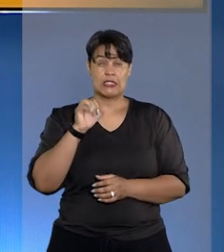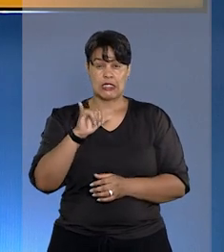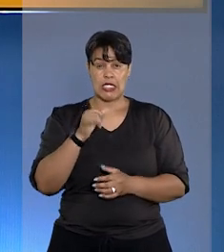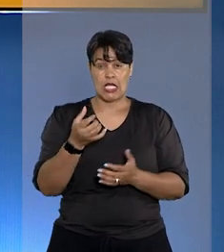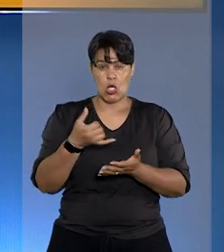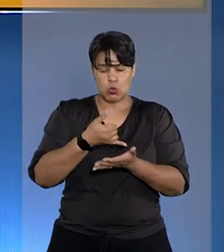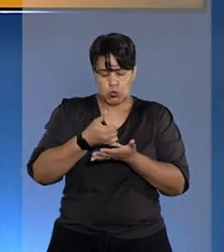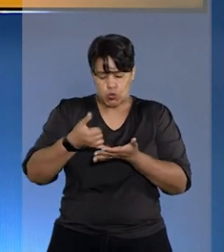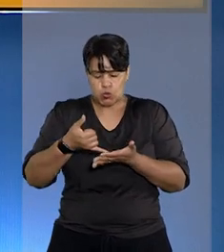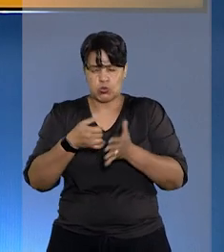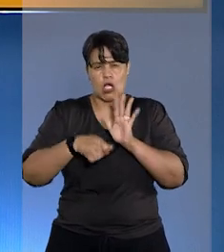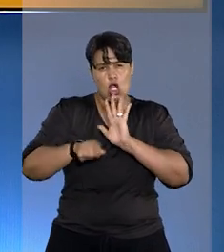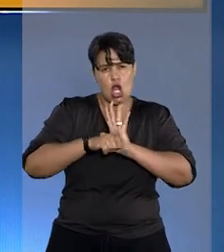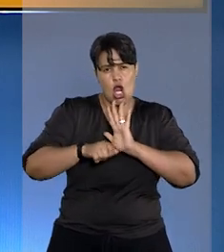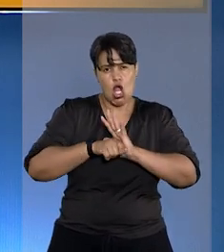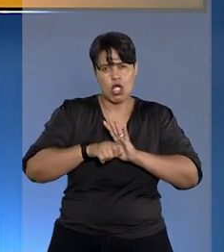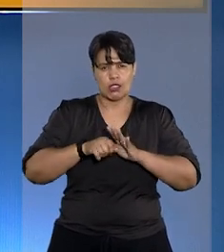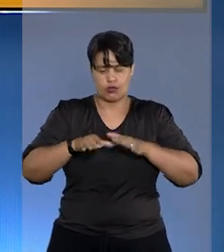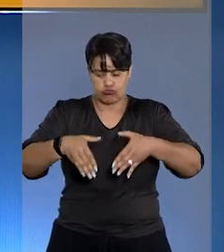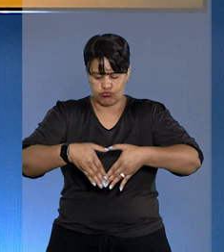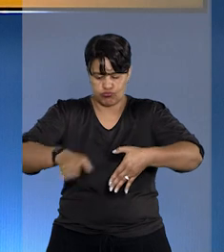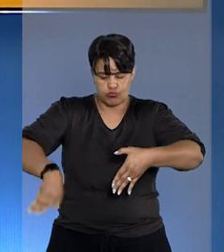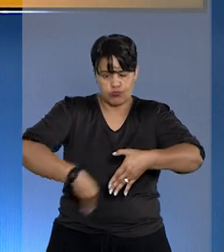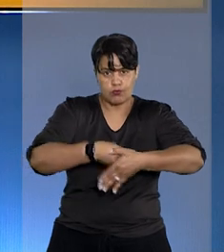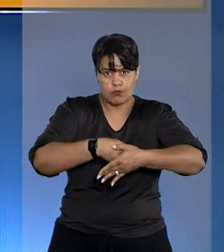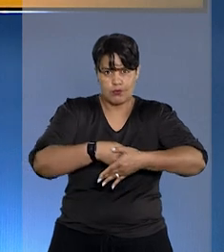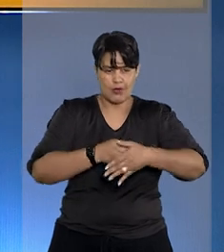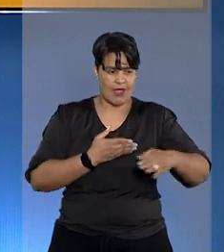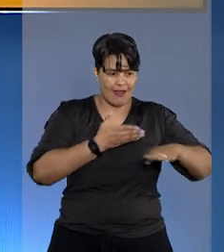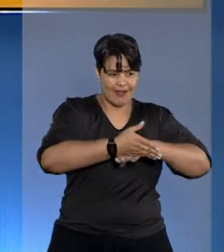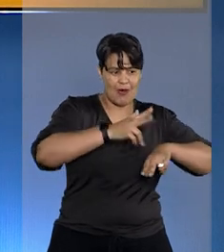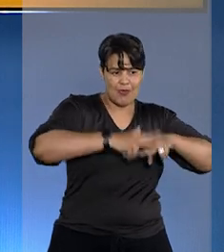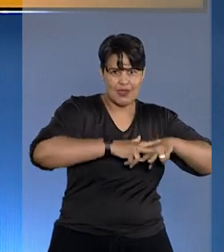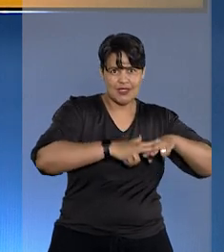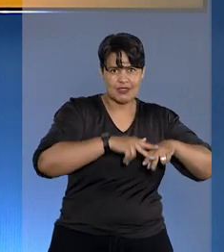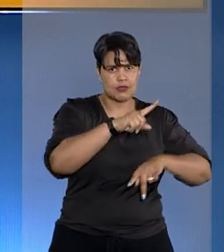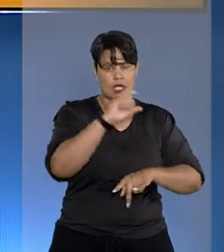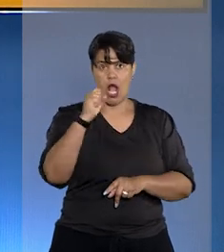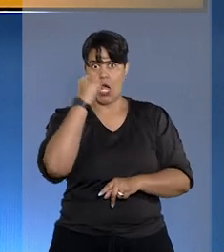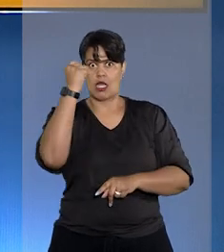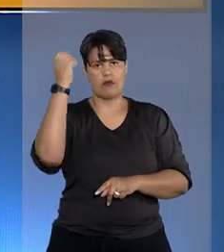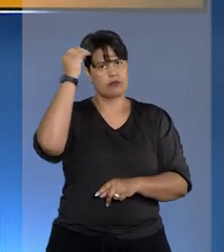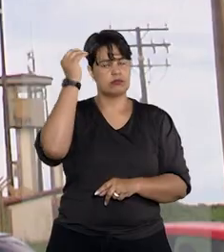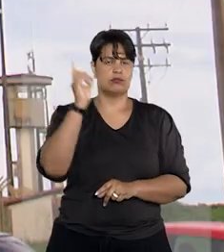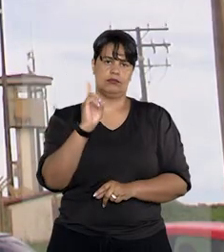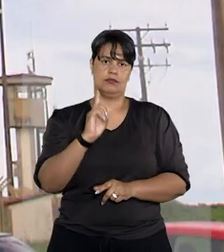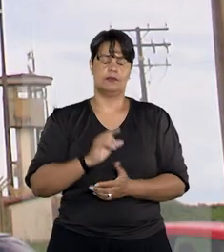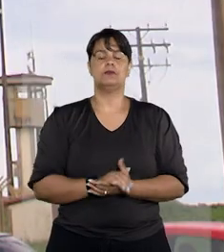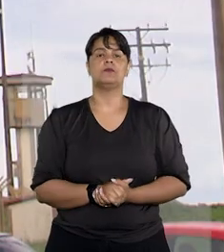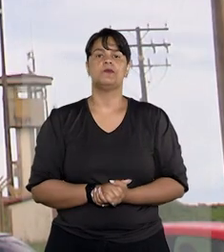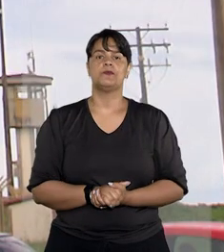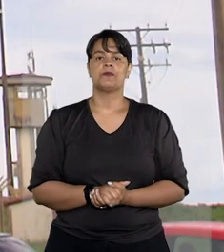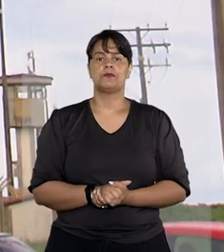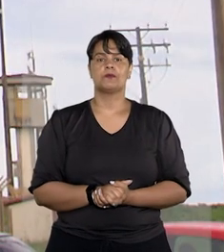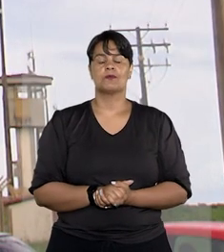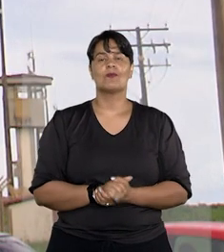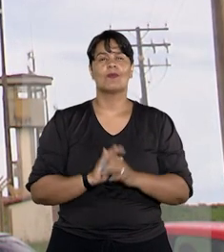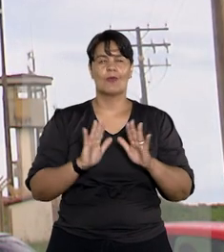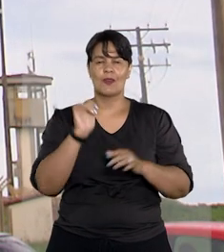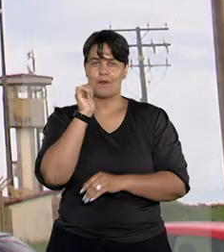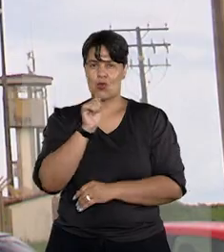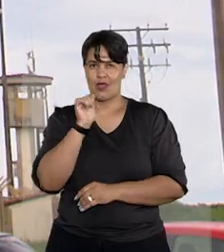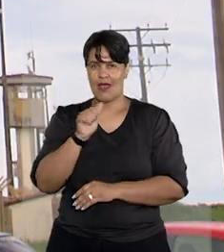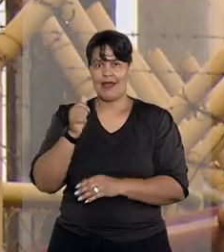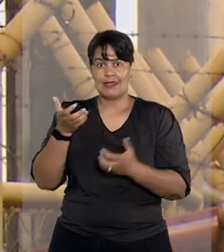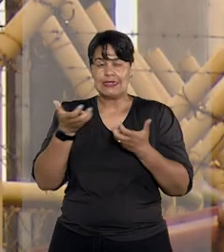região pélvica para entrar em presídio não agrava a culpabilidade. Entenda. No caso julgado, uma mulher